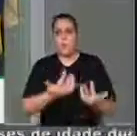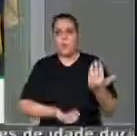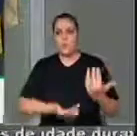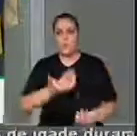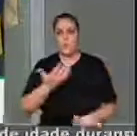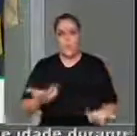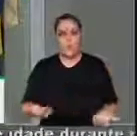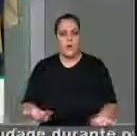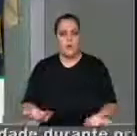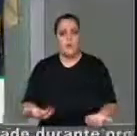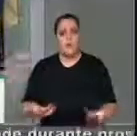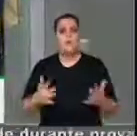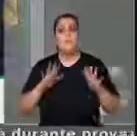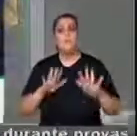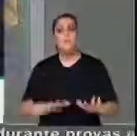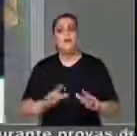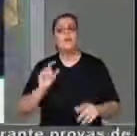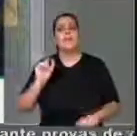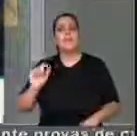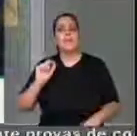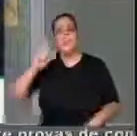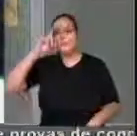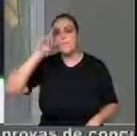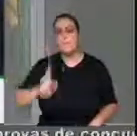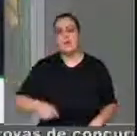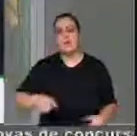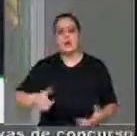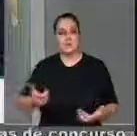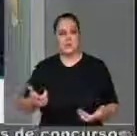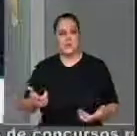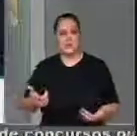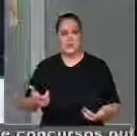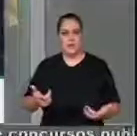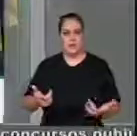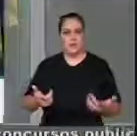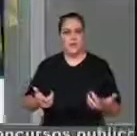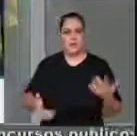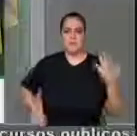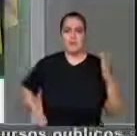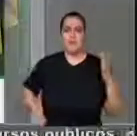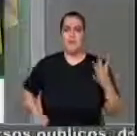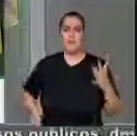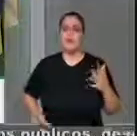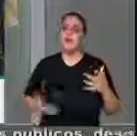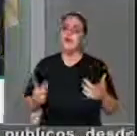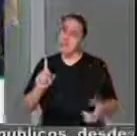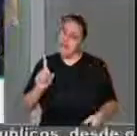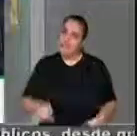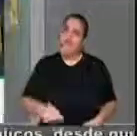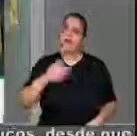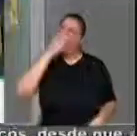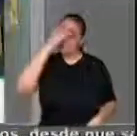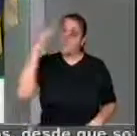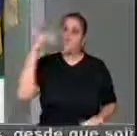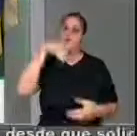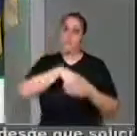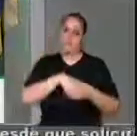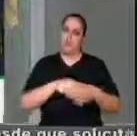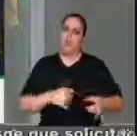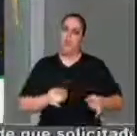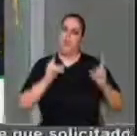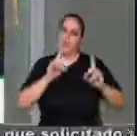essas ordens vêm de dentro do presídio. Não é possível que o Executivo